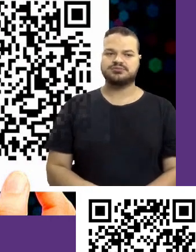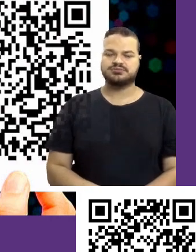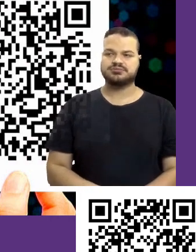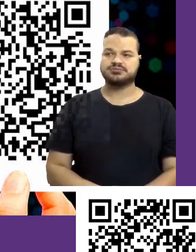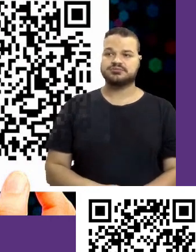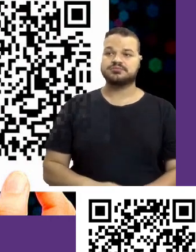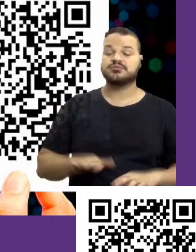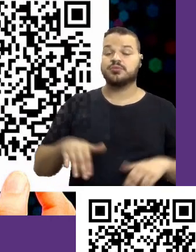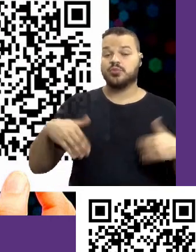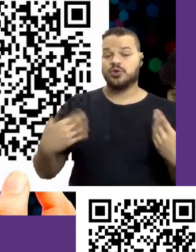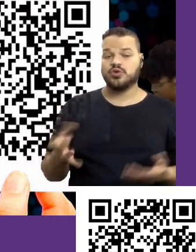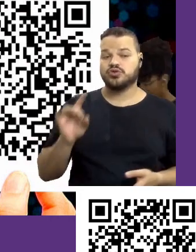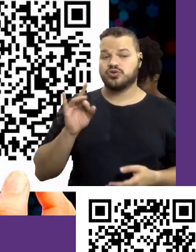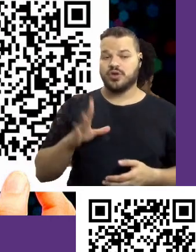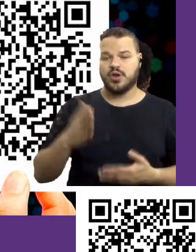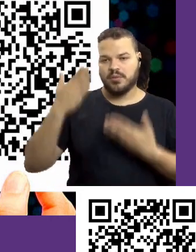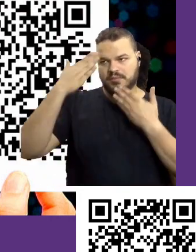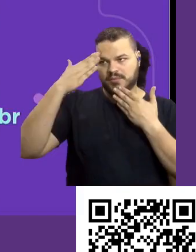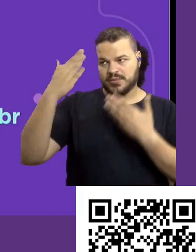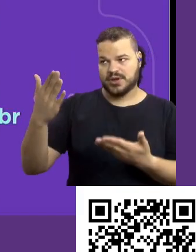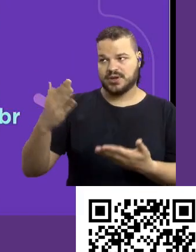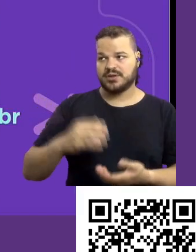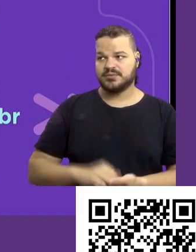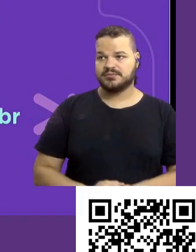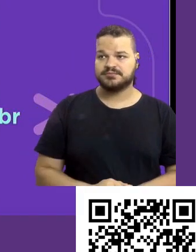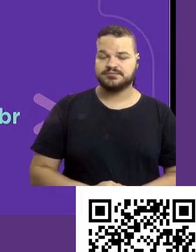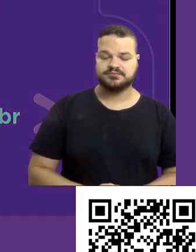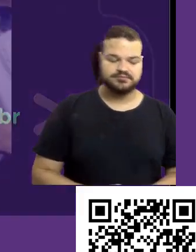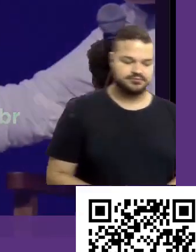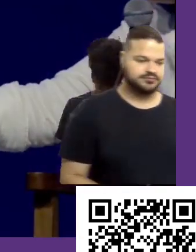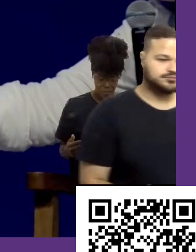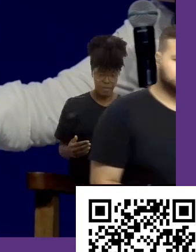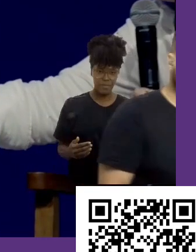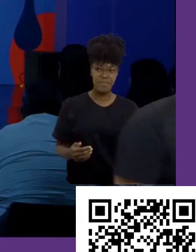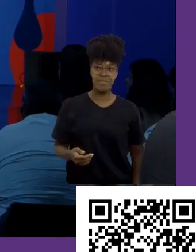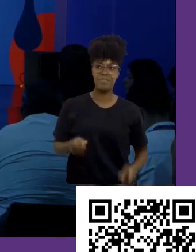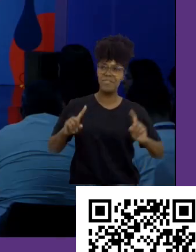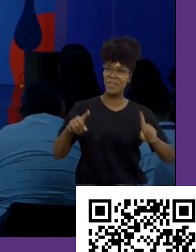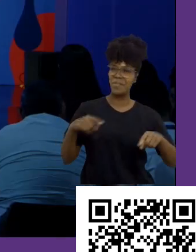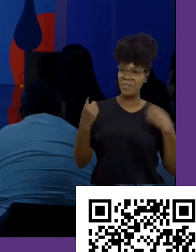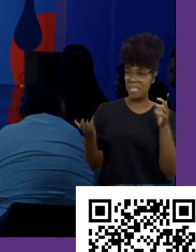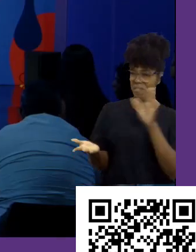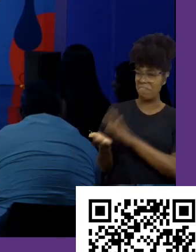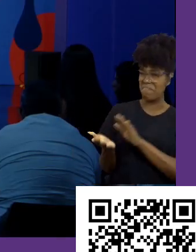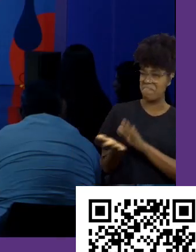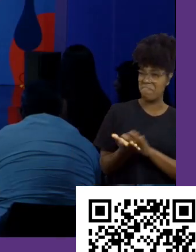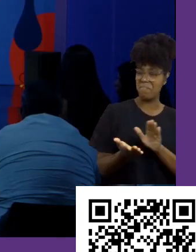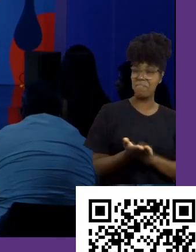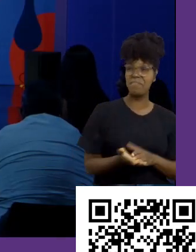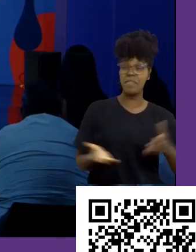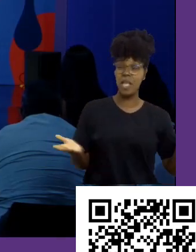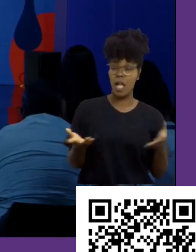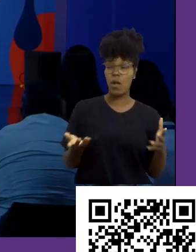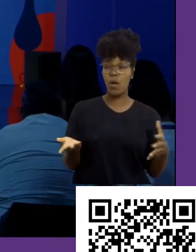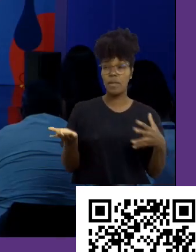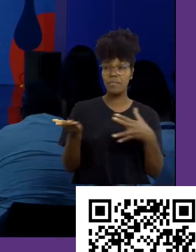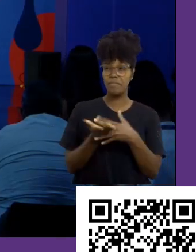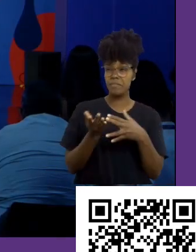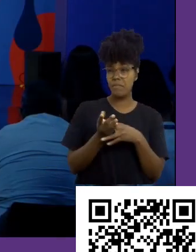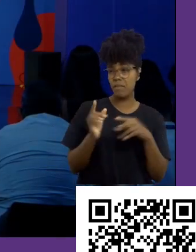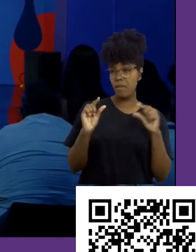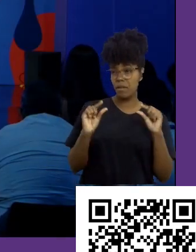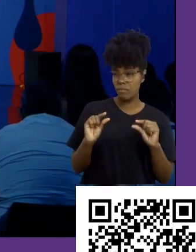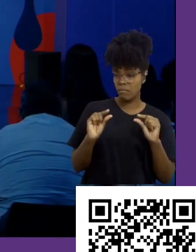E, por enquanto, é isso. Mari, muito obrigada. Obrigada. Sucesso com o livro. Super interessante. A gente vai dar uma pequena pausa aqui na Arena